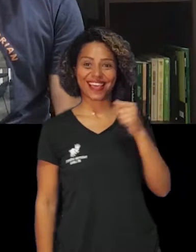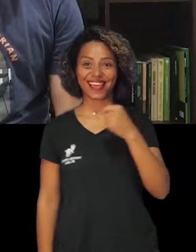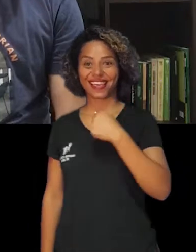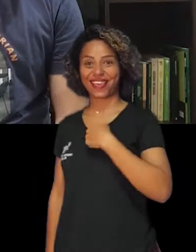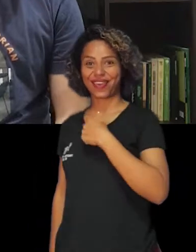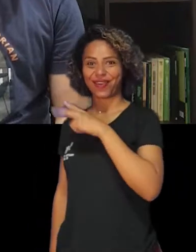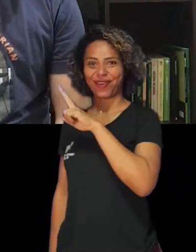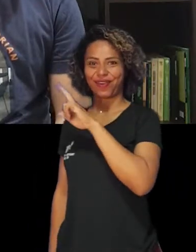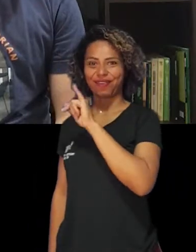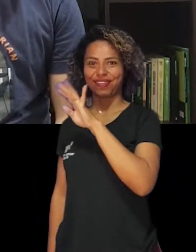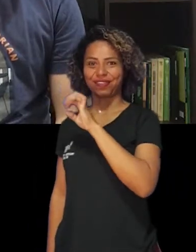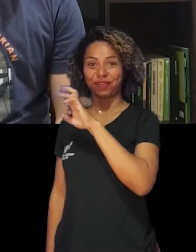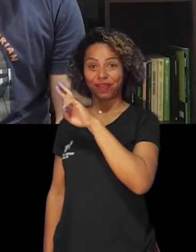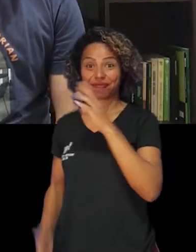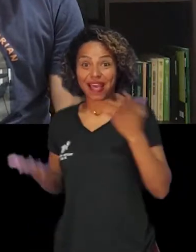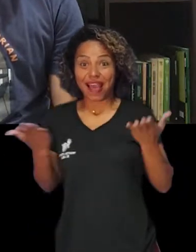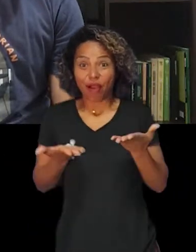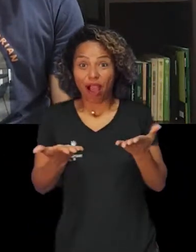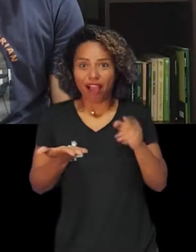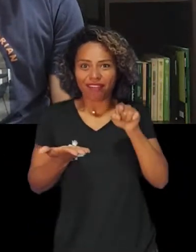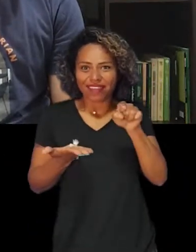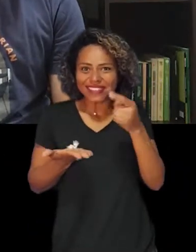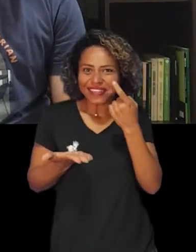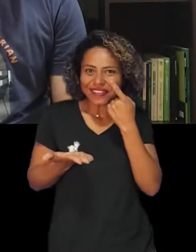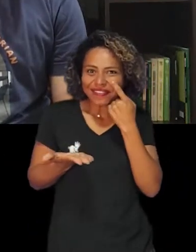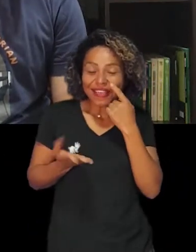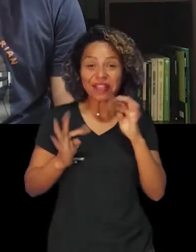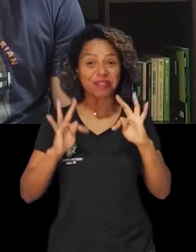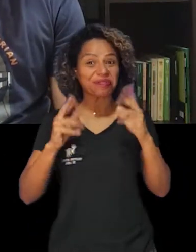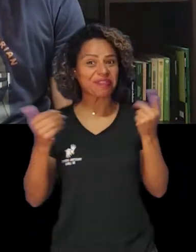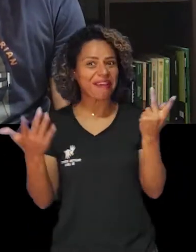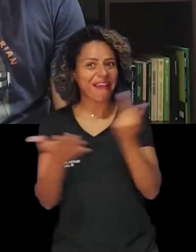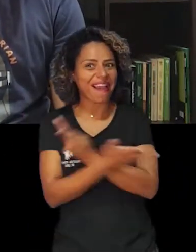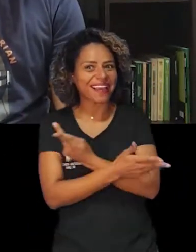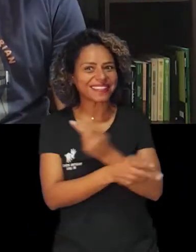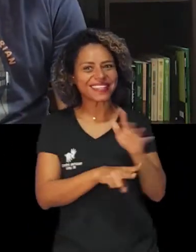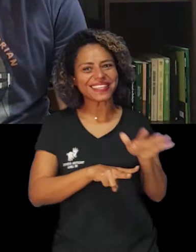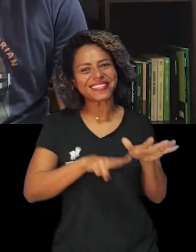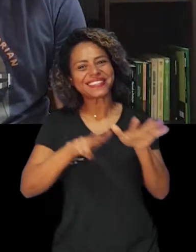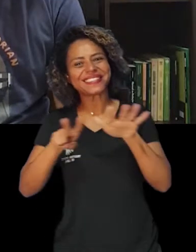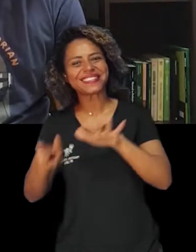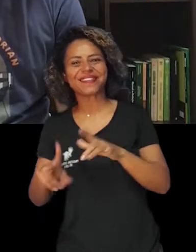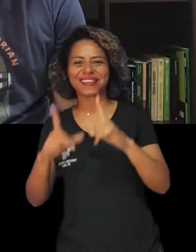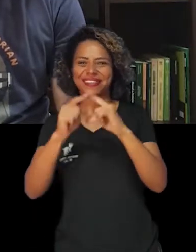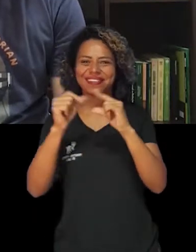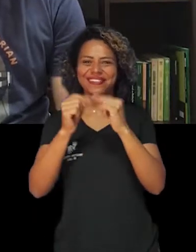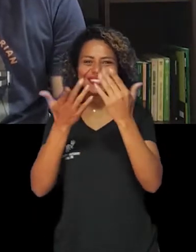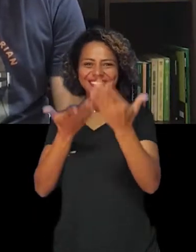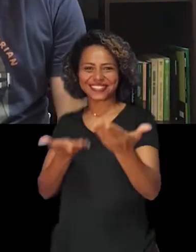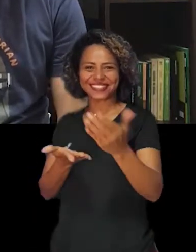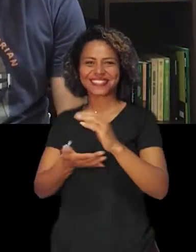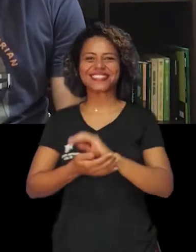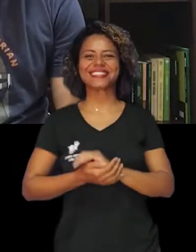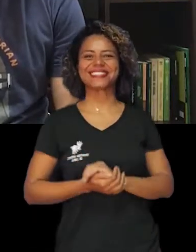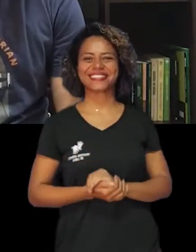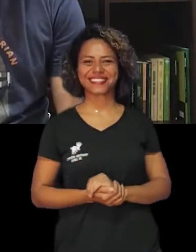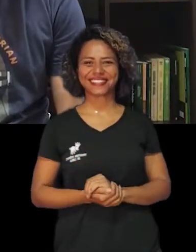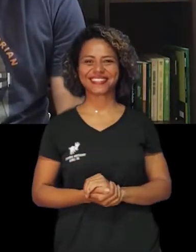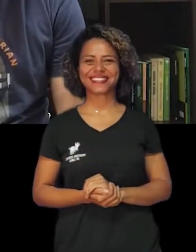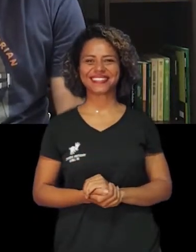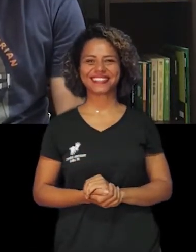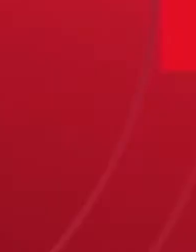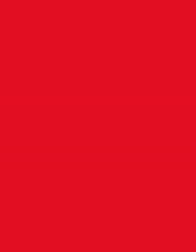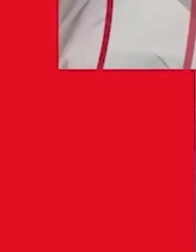Olá, eu sou a Letícia Santos. Eu sou o Vitor Ramos e você fica sabendo agora o que foi notícia nessa semana na